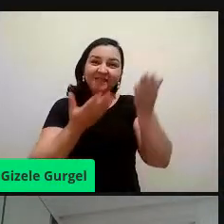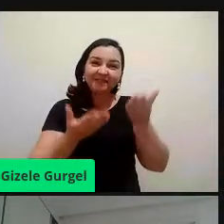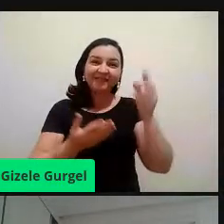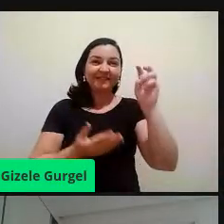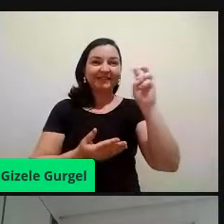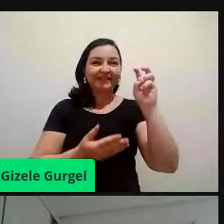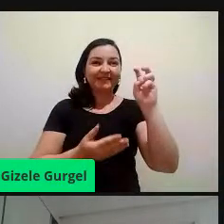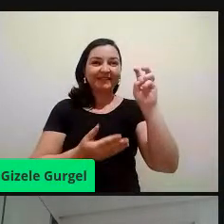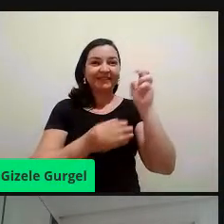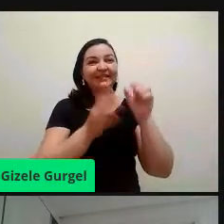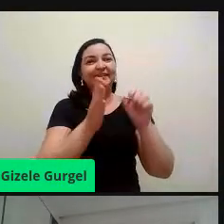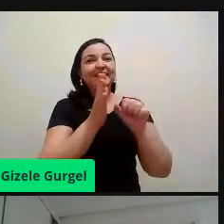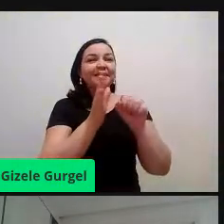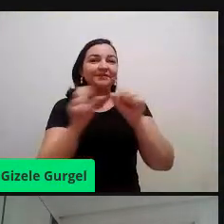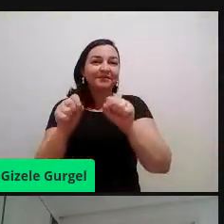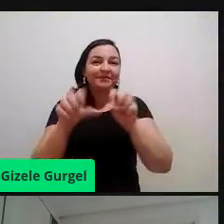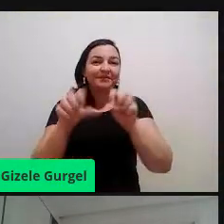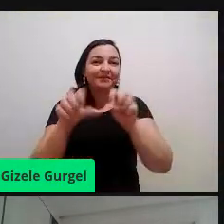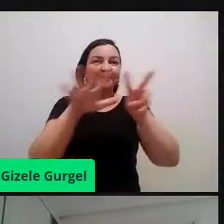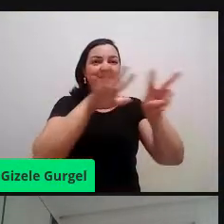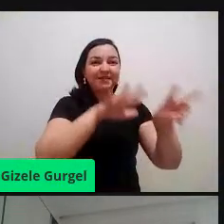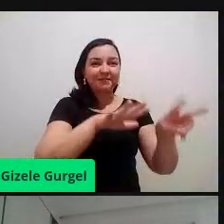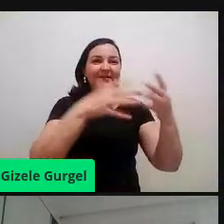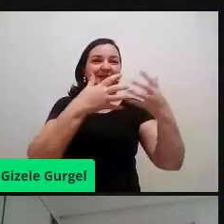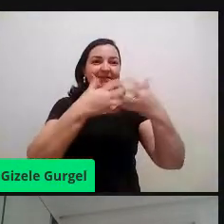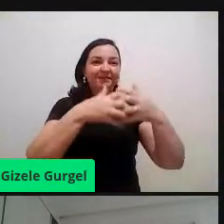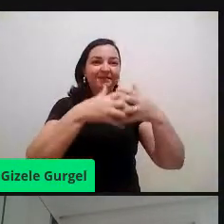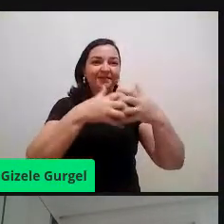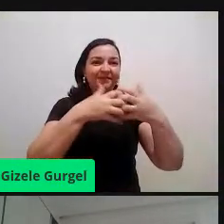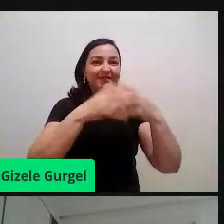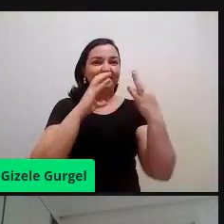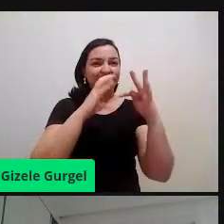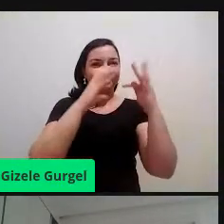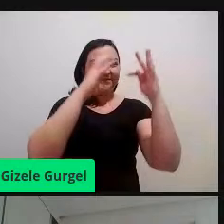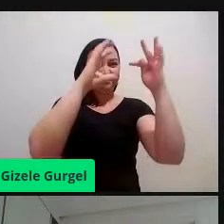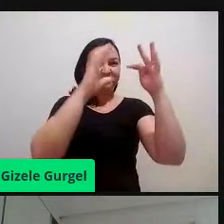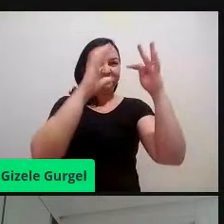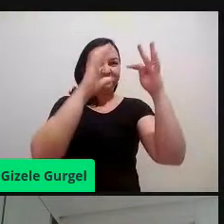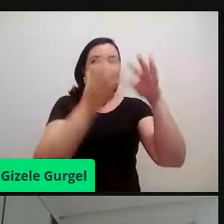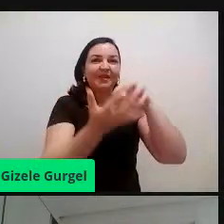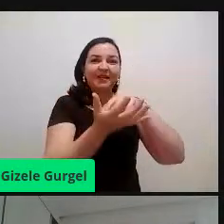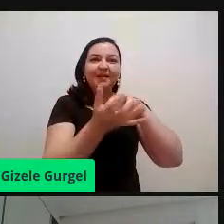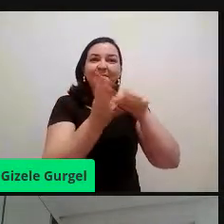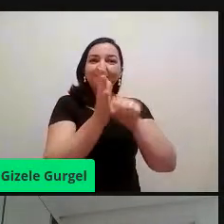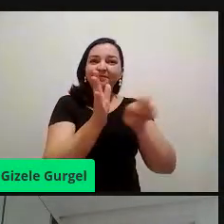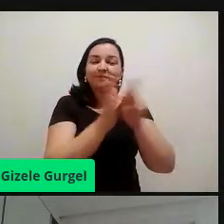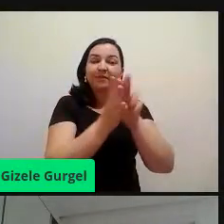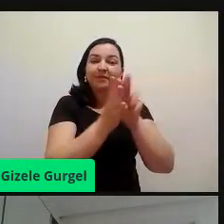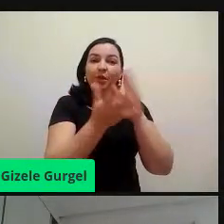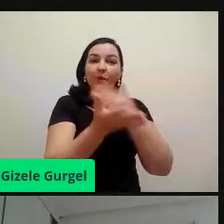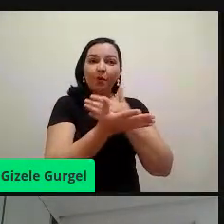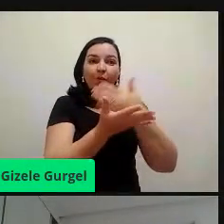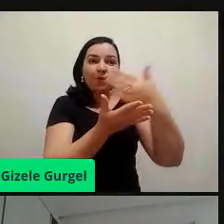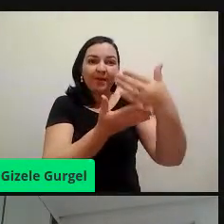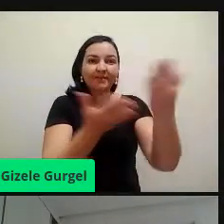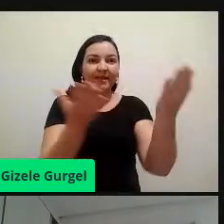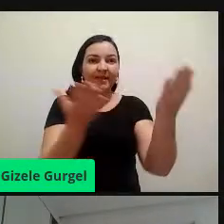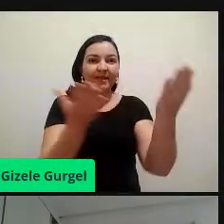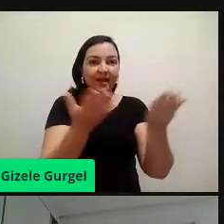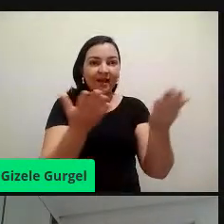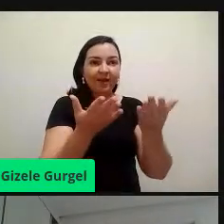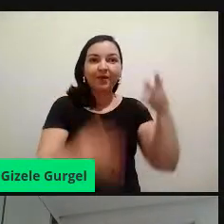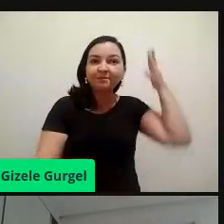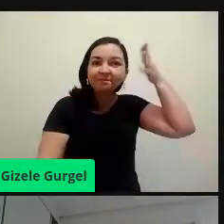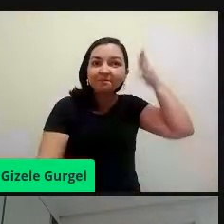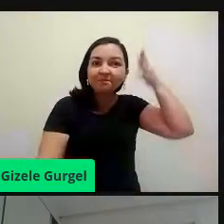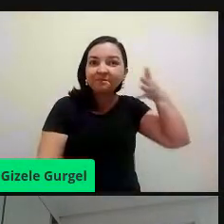tecnologia do IFBB Campo Santa Rita. Iniciaremos agora a palestra intitulada A Pandemia e o Impacto